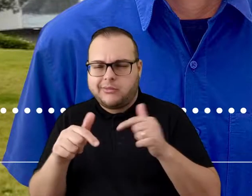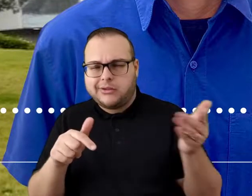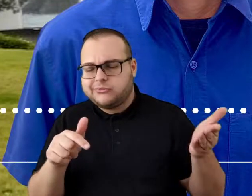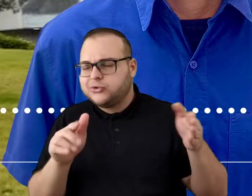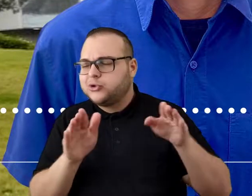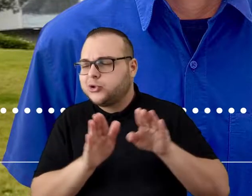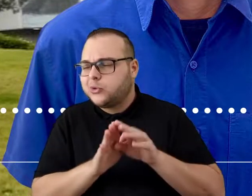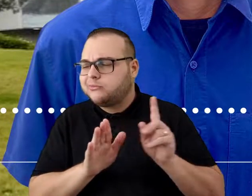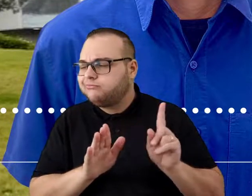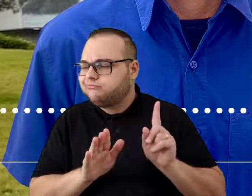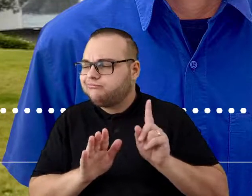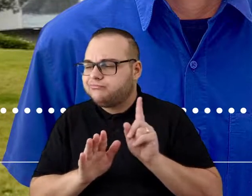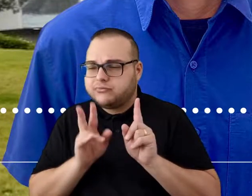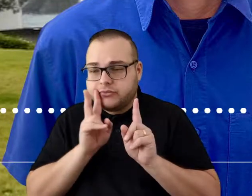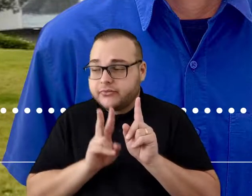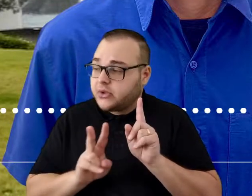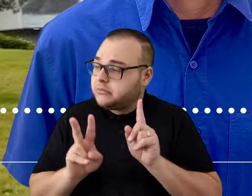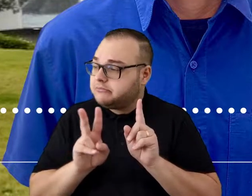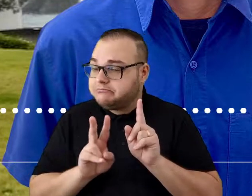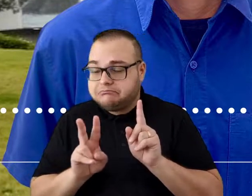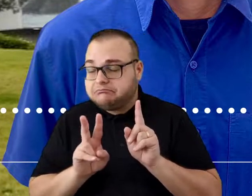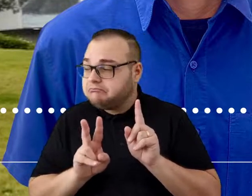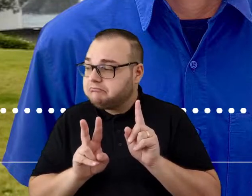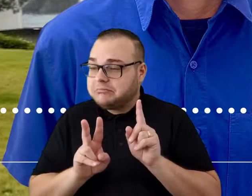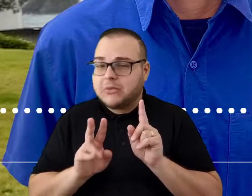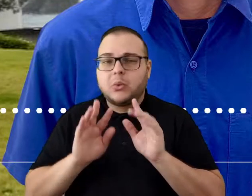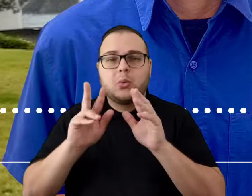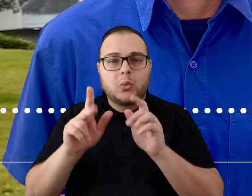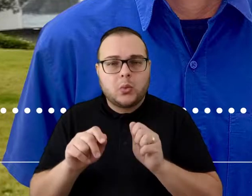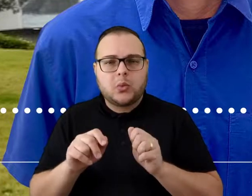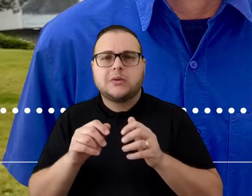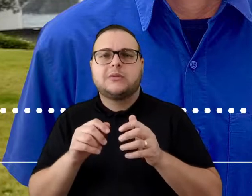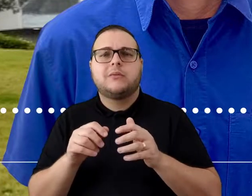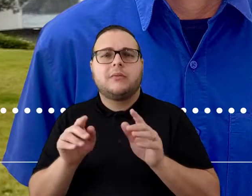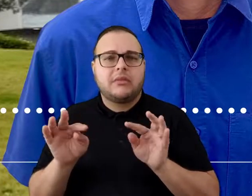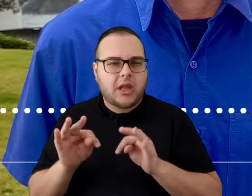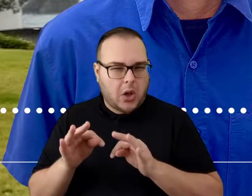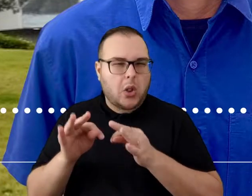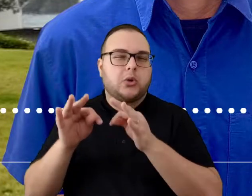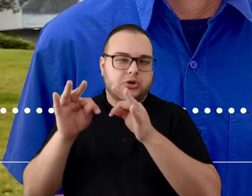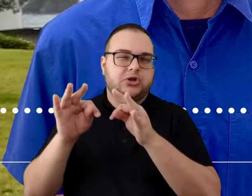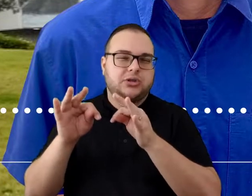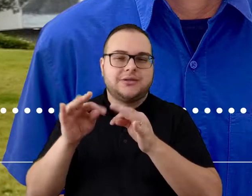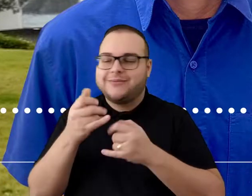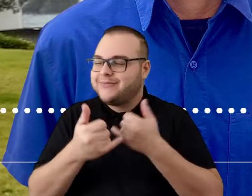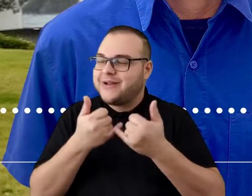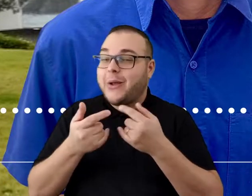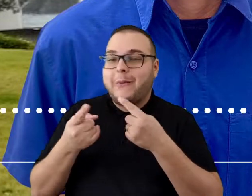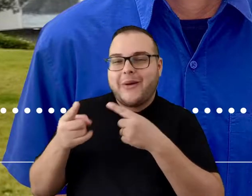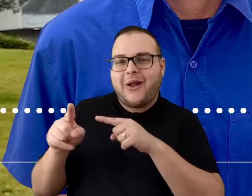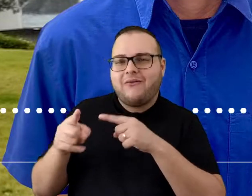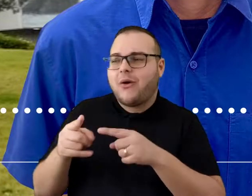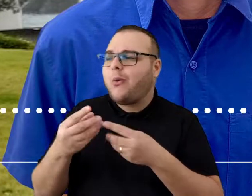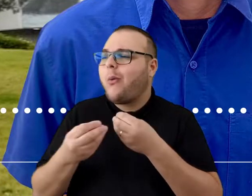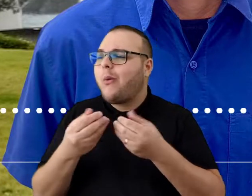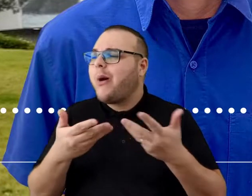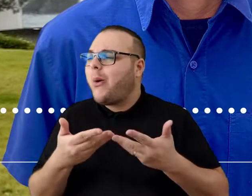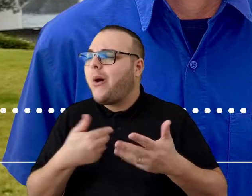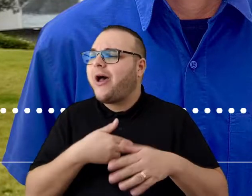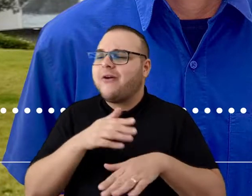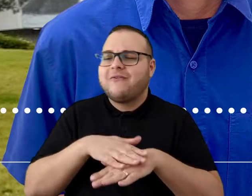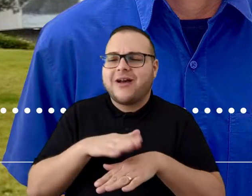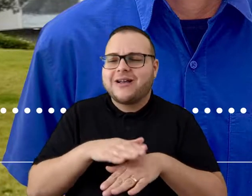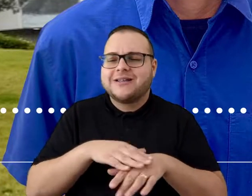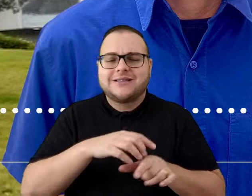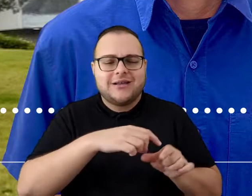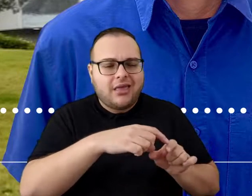humildade dele, ele olhou as máquinas, eram todas CNC, computadorizadas, e ainda brincou com nós, né? O que eu vou fazer